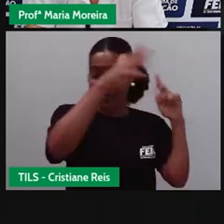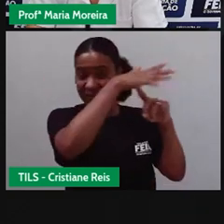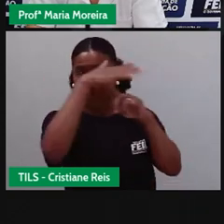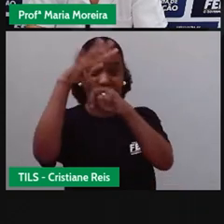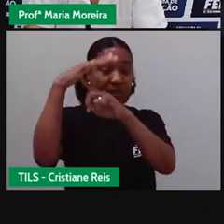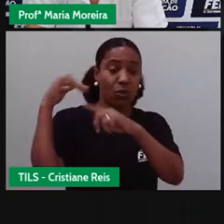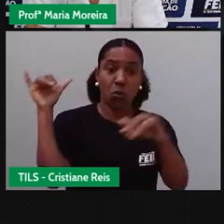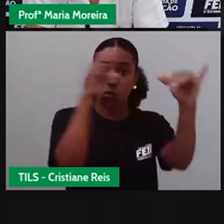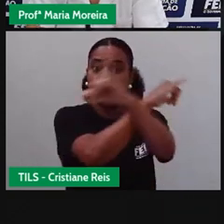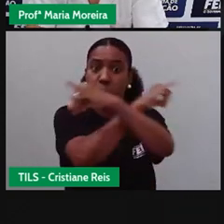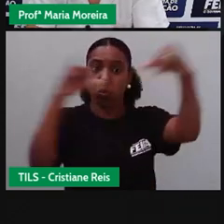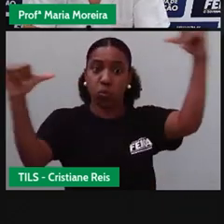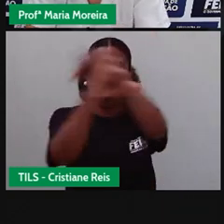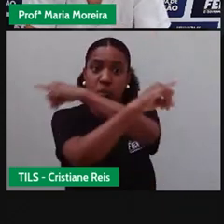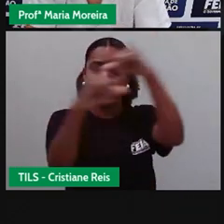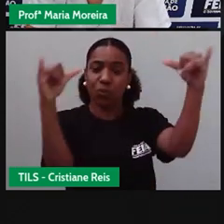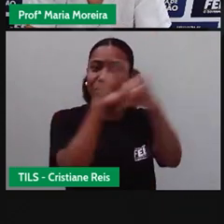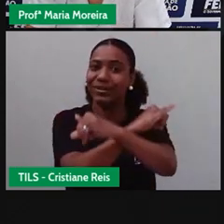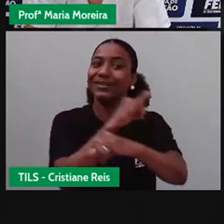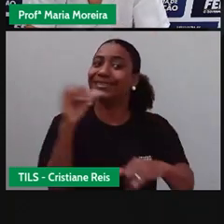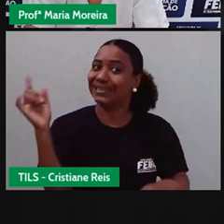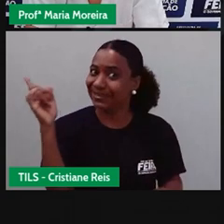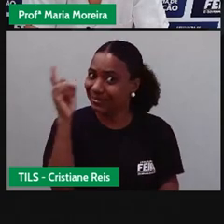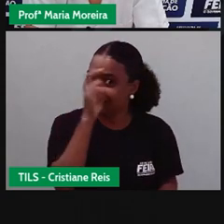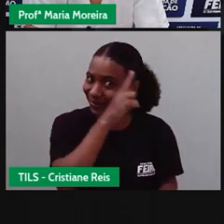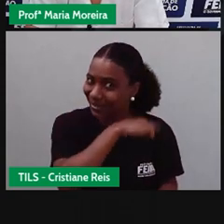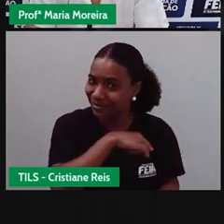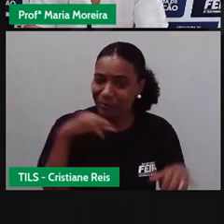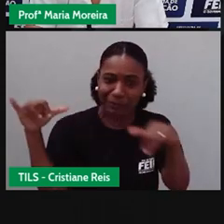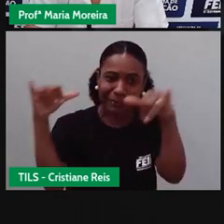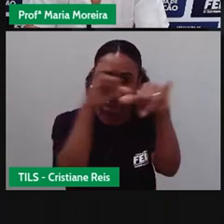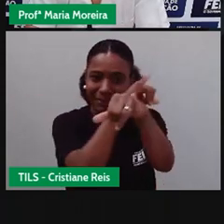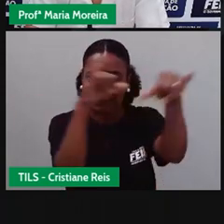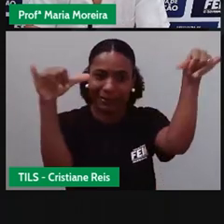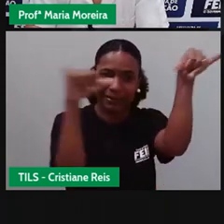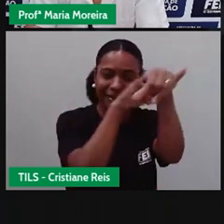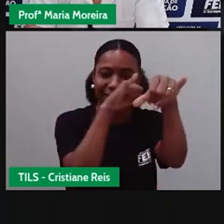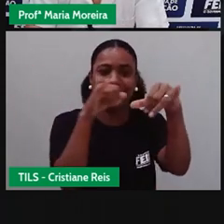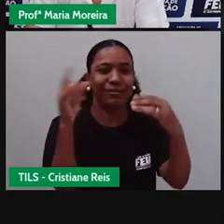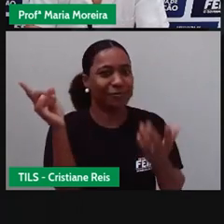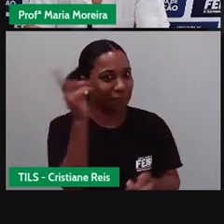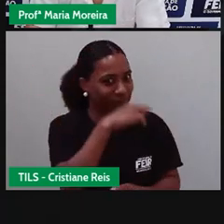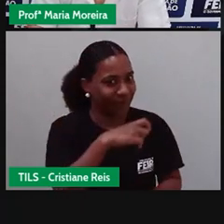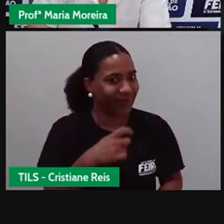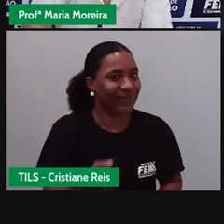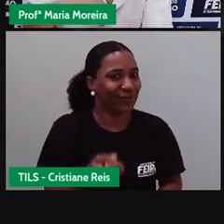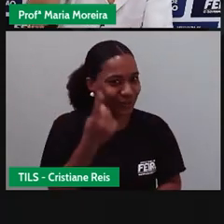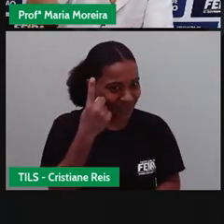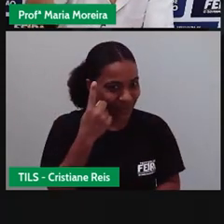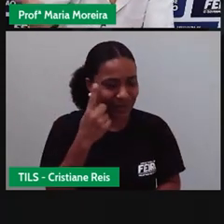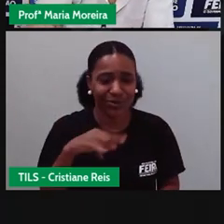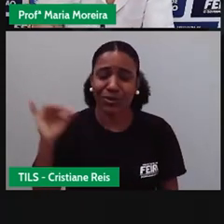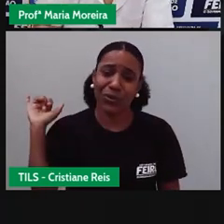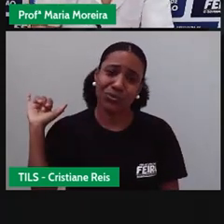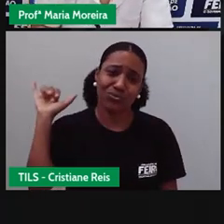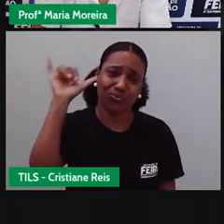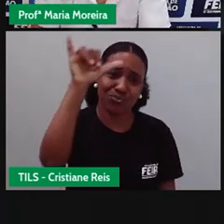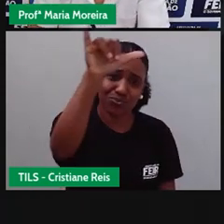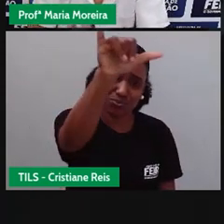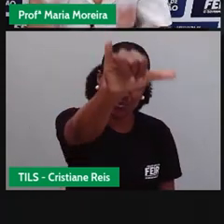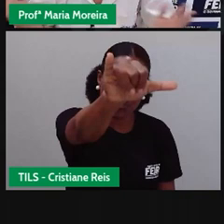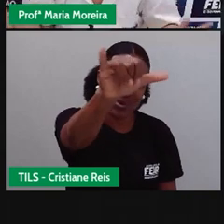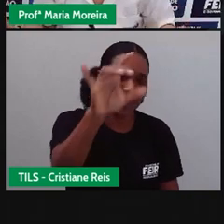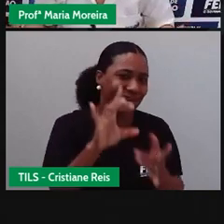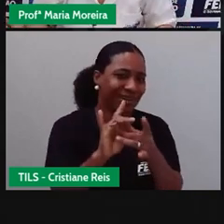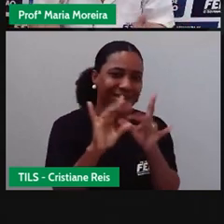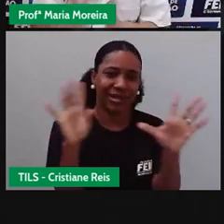de avião. Seria um pouco, um pouquinho só estranho. Pois é. Então, por isso, né, se utiliza esses meios aí,